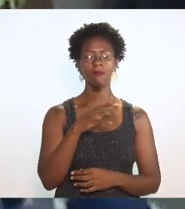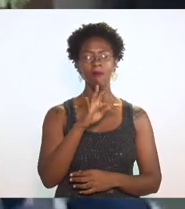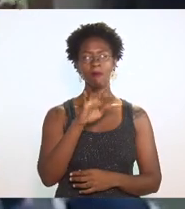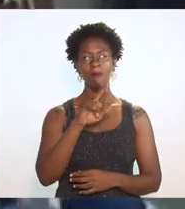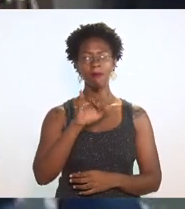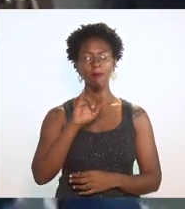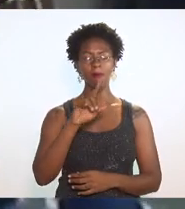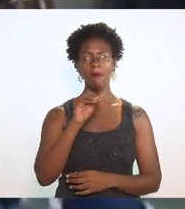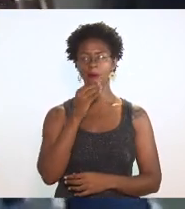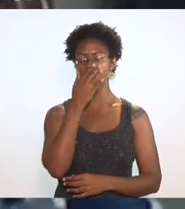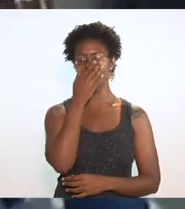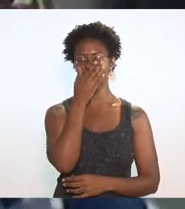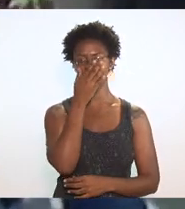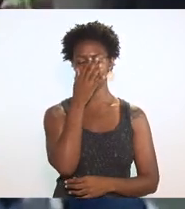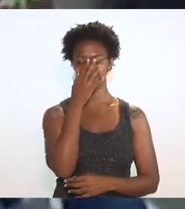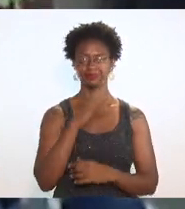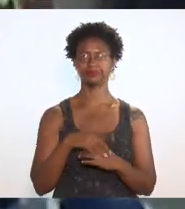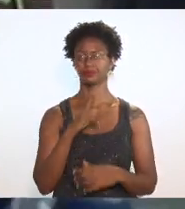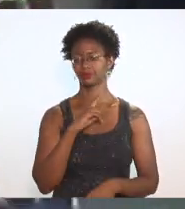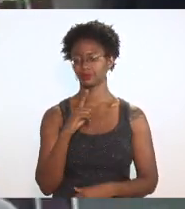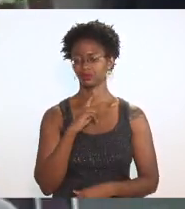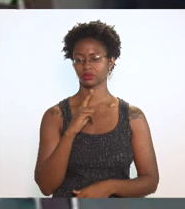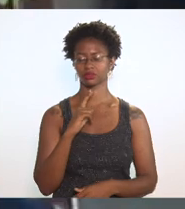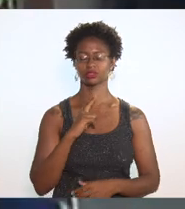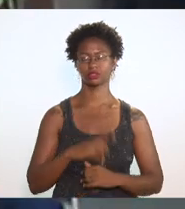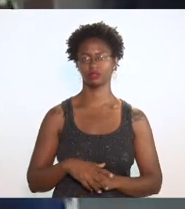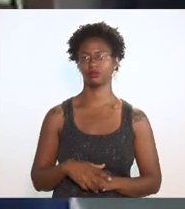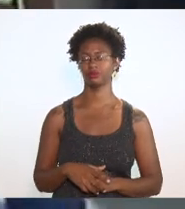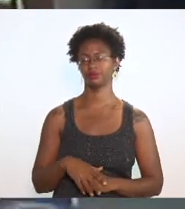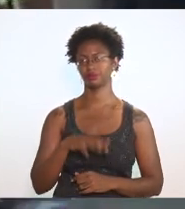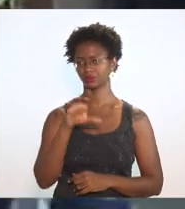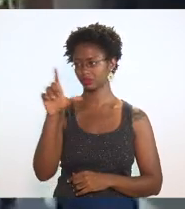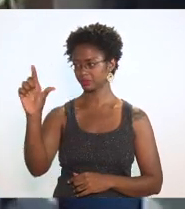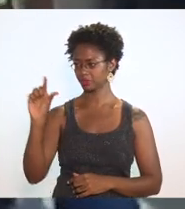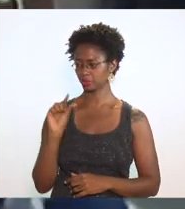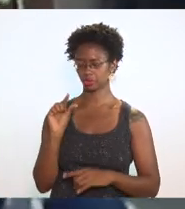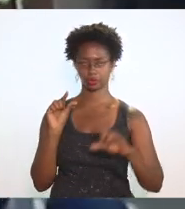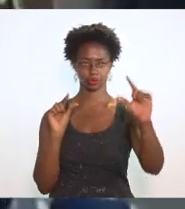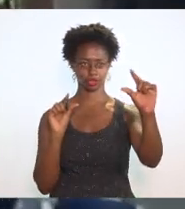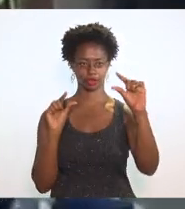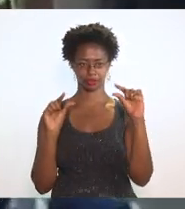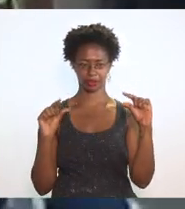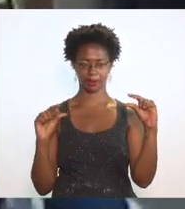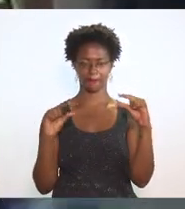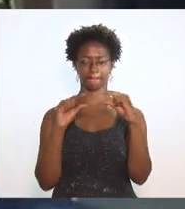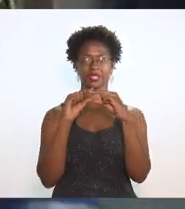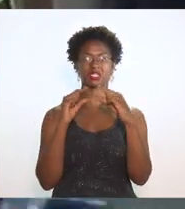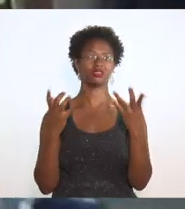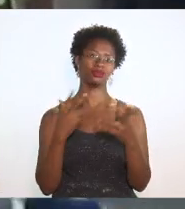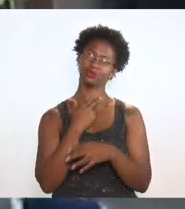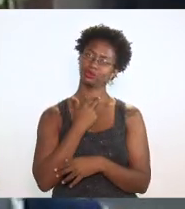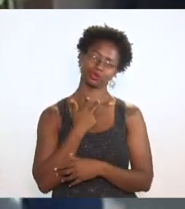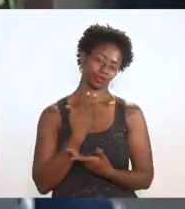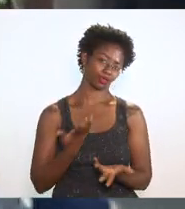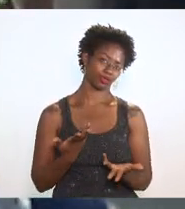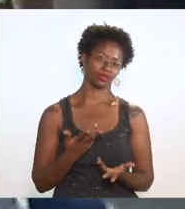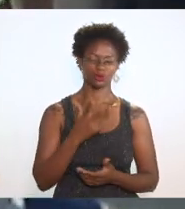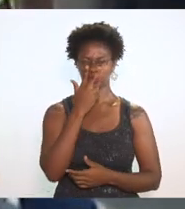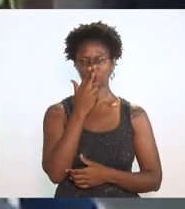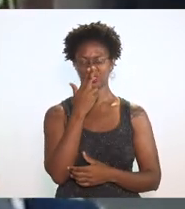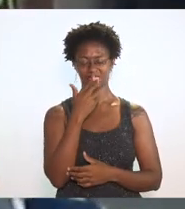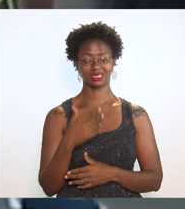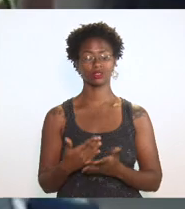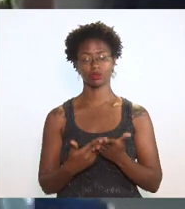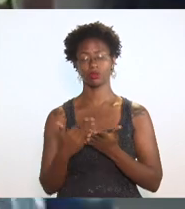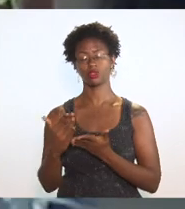é que houve pegou um pedaço de um e um pedaço do outro então a princípio me pareceu que está se criando um